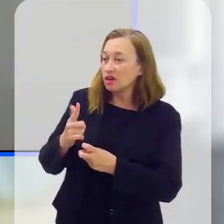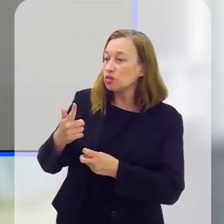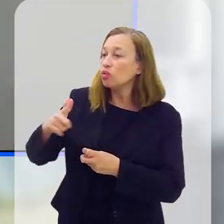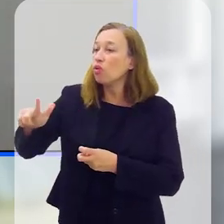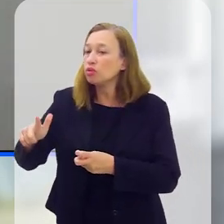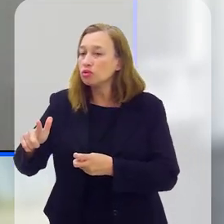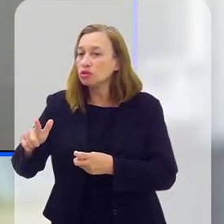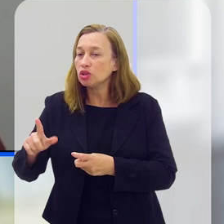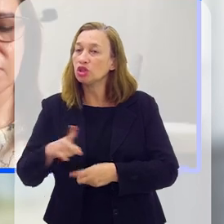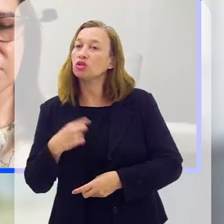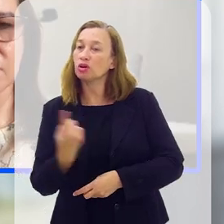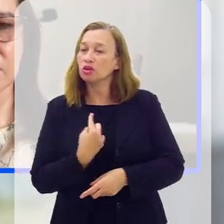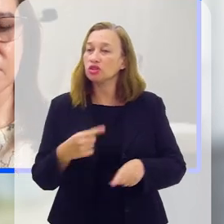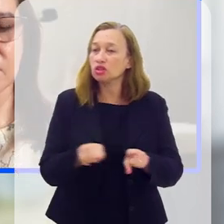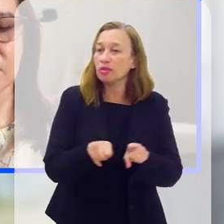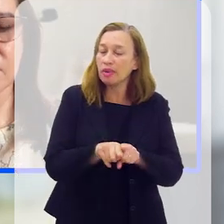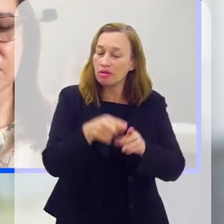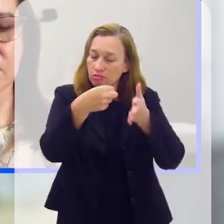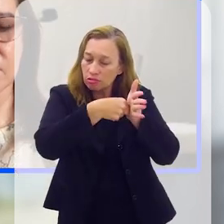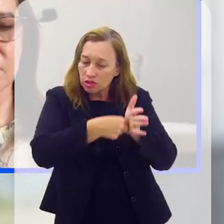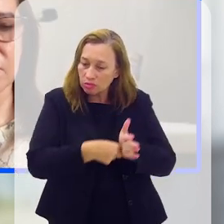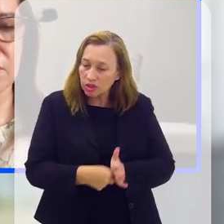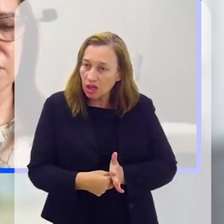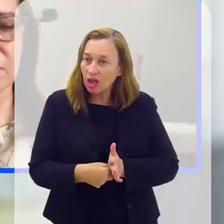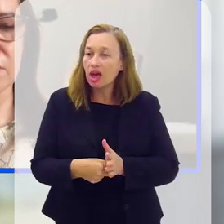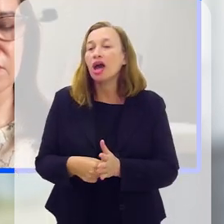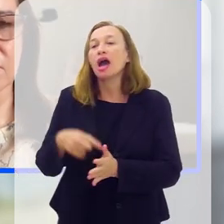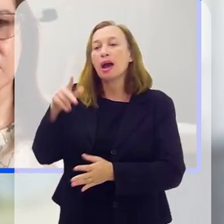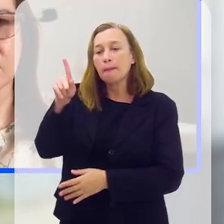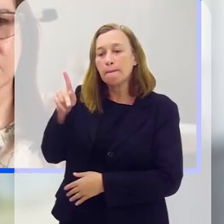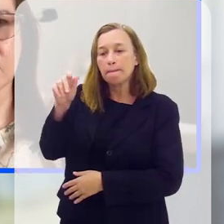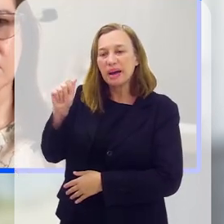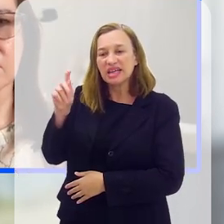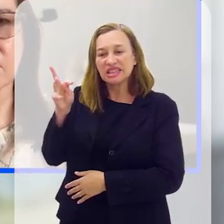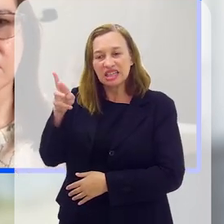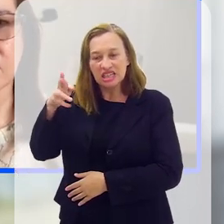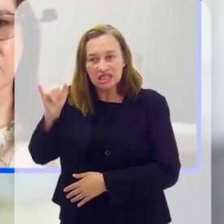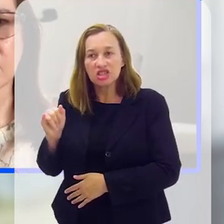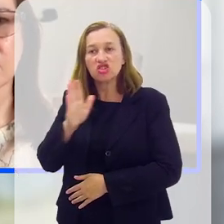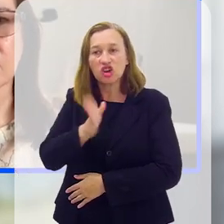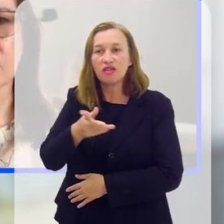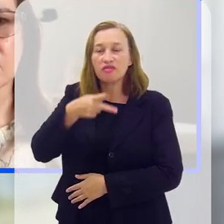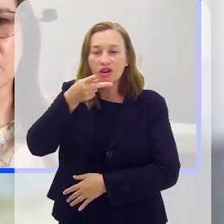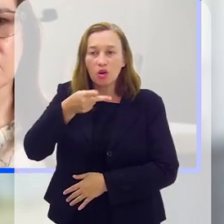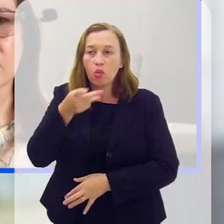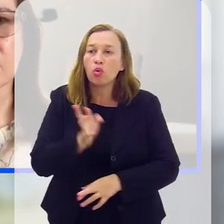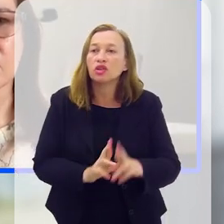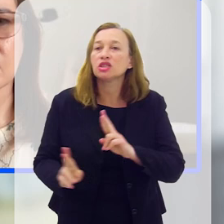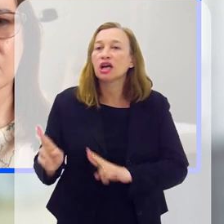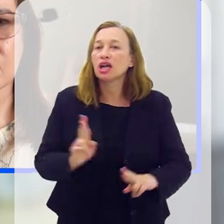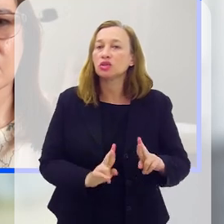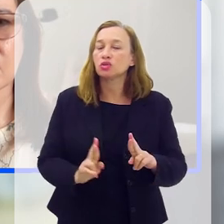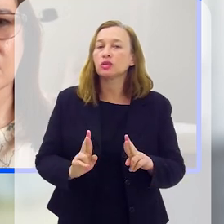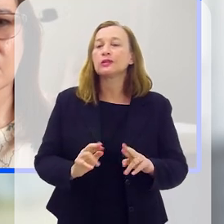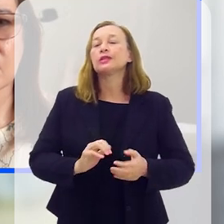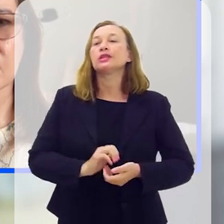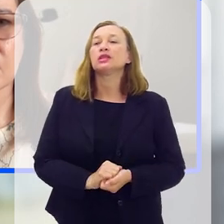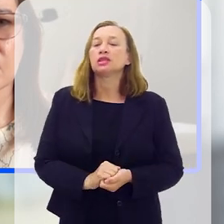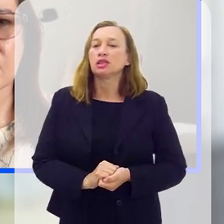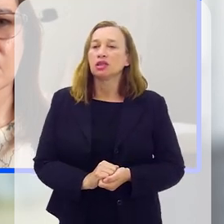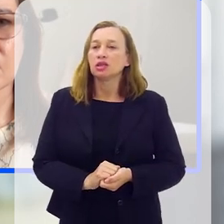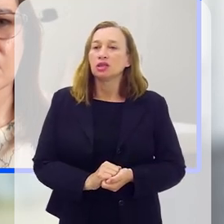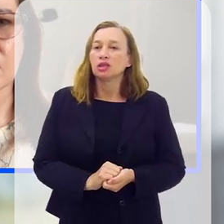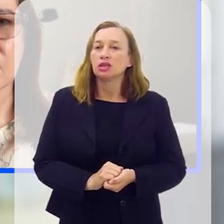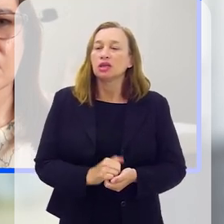e em nós. Bom, a gente pode, a Patrícia já citou a questão das relações, né,